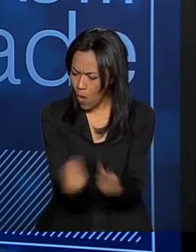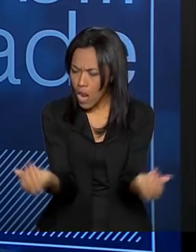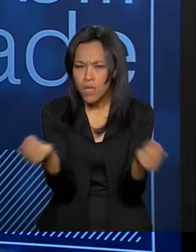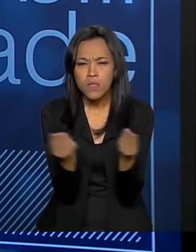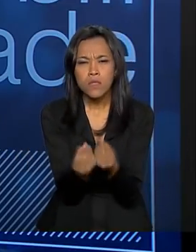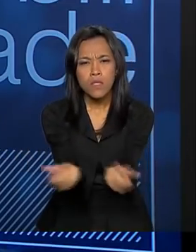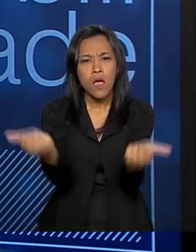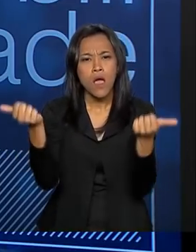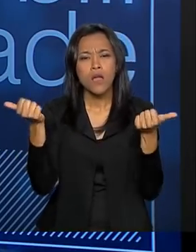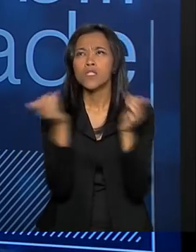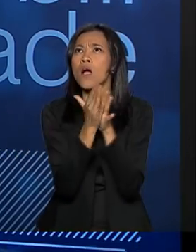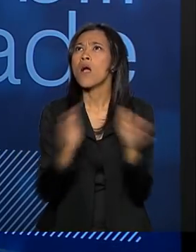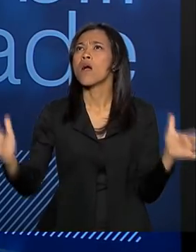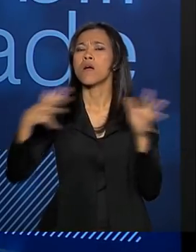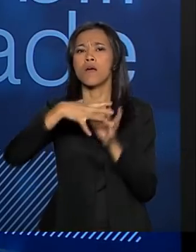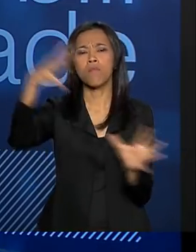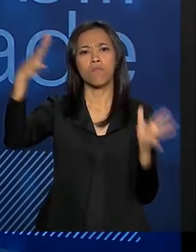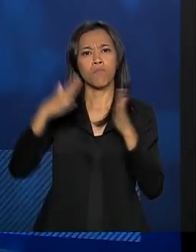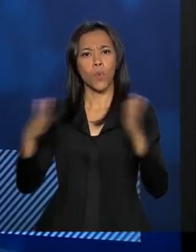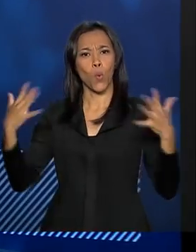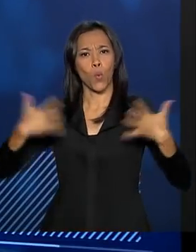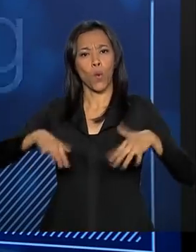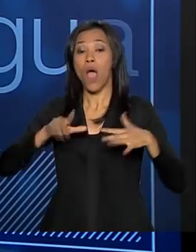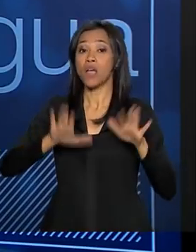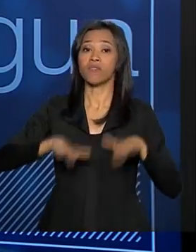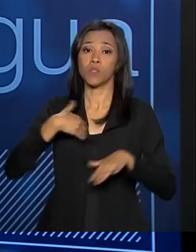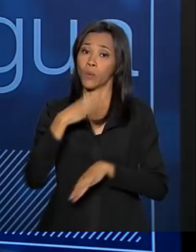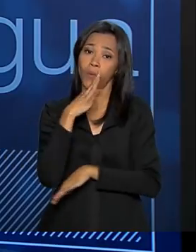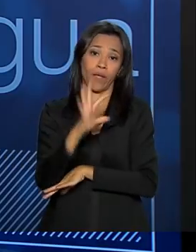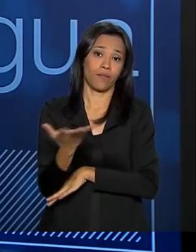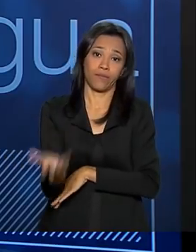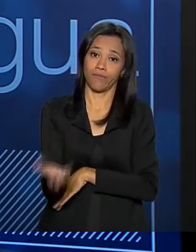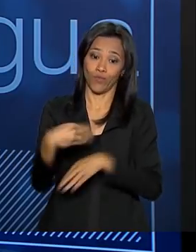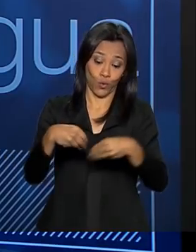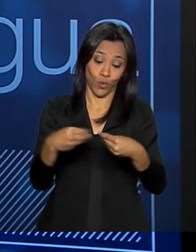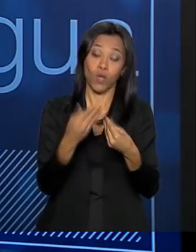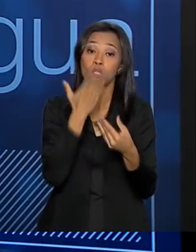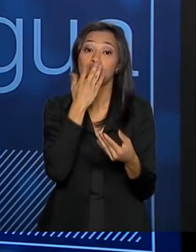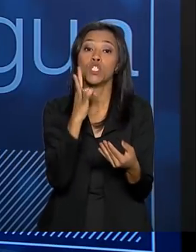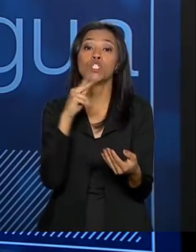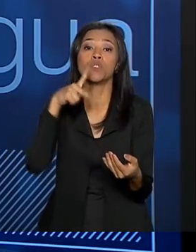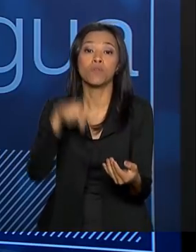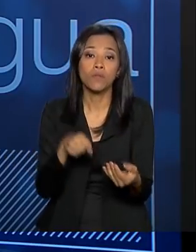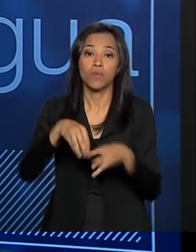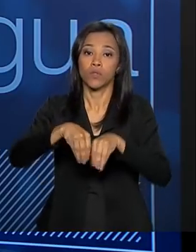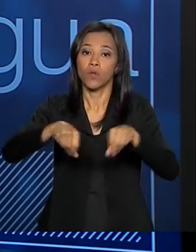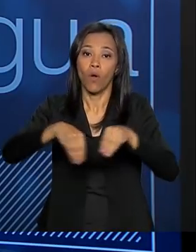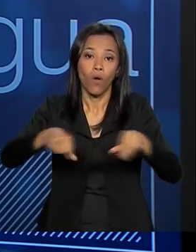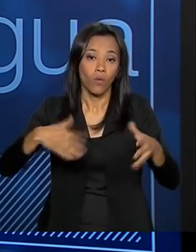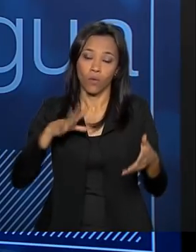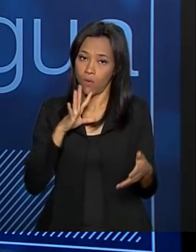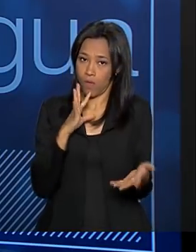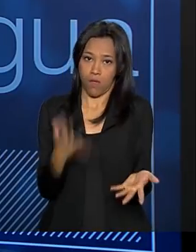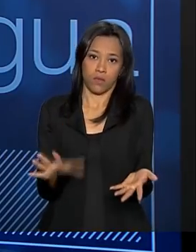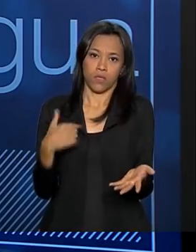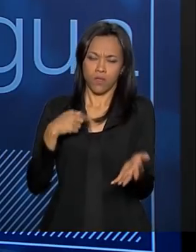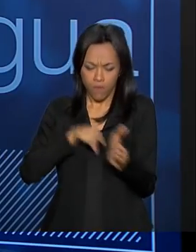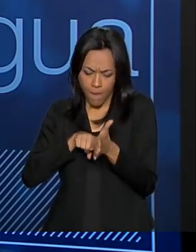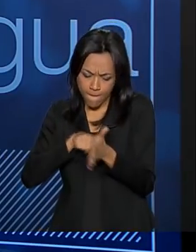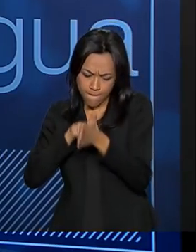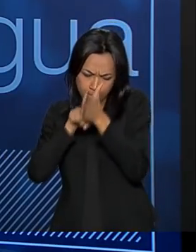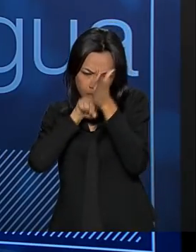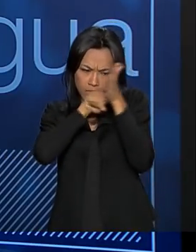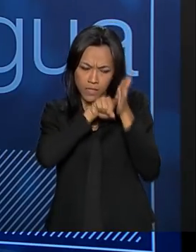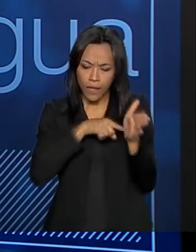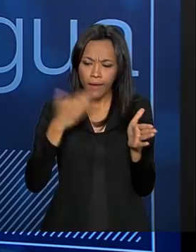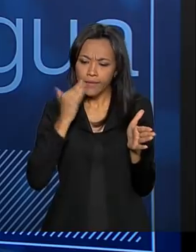pela sua extensão territorial, não conhece o seu solo. Então, o Pronassolos vai nos dar a oportunidade de esquadrinhar o solo no Brasil e entender